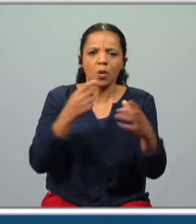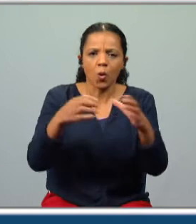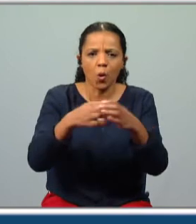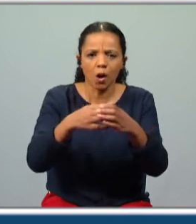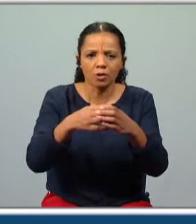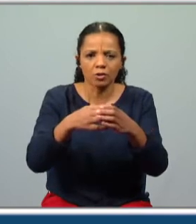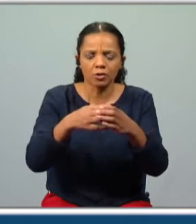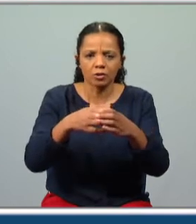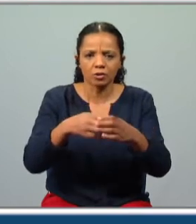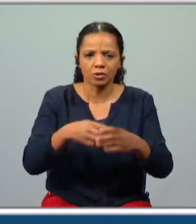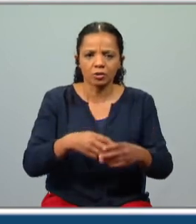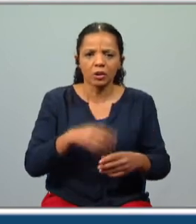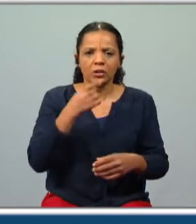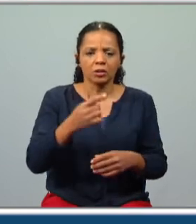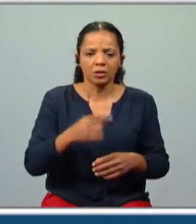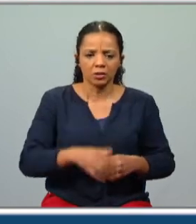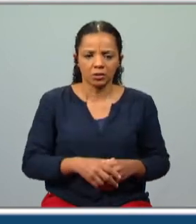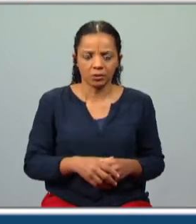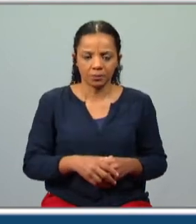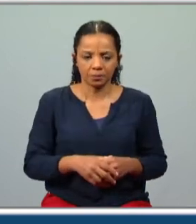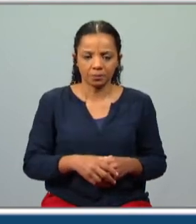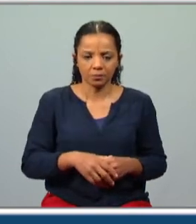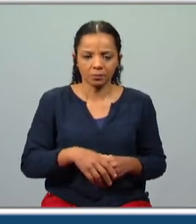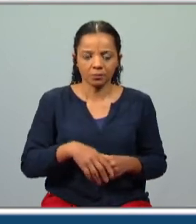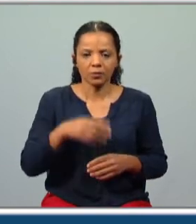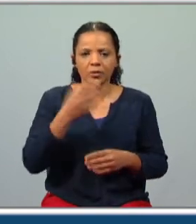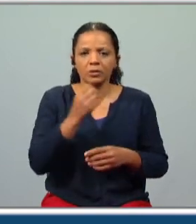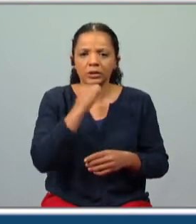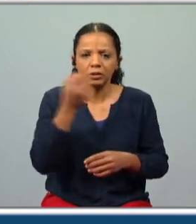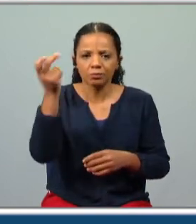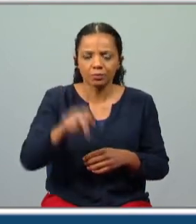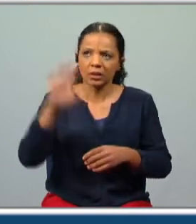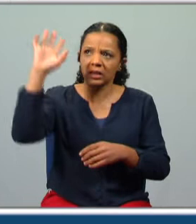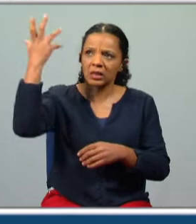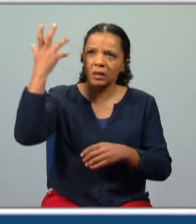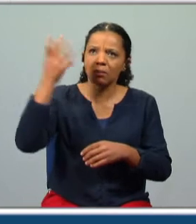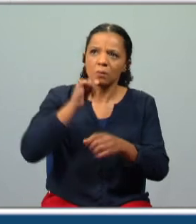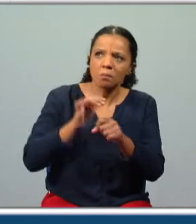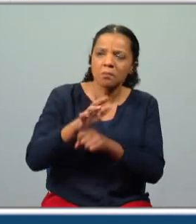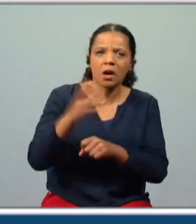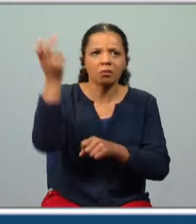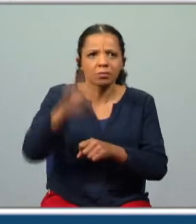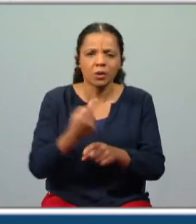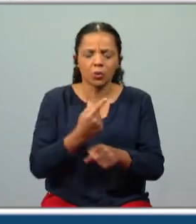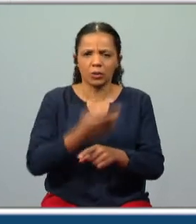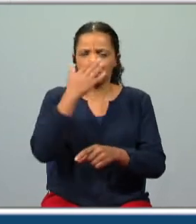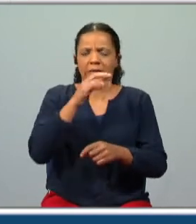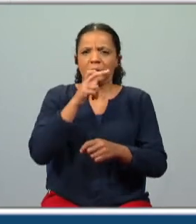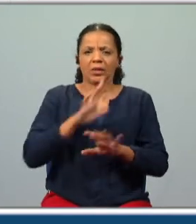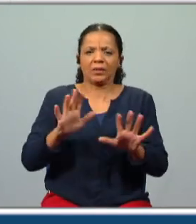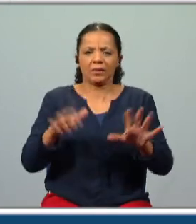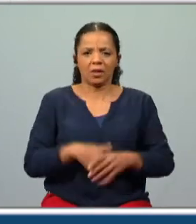potestade, disse, sublimada, que ameaça divina ou que segredo, este clima e este mar nos apresenta, que morcosa, parece que tormenta.